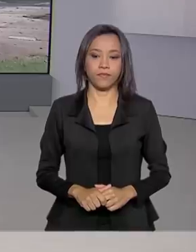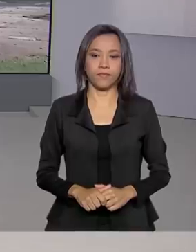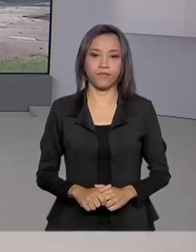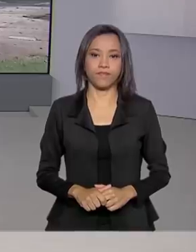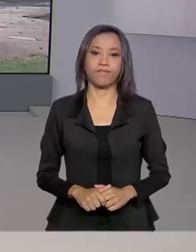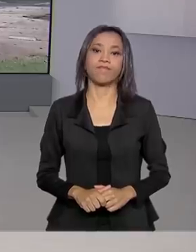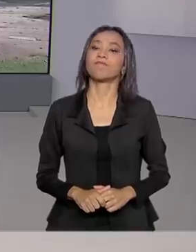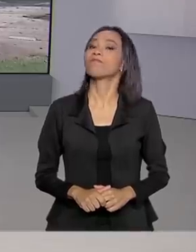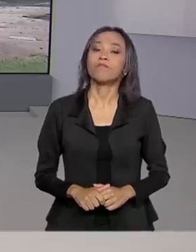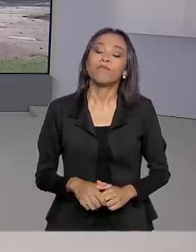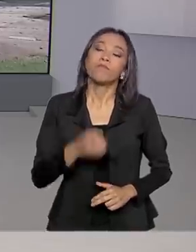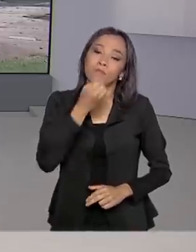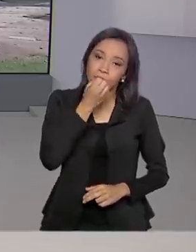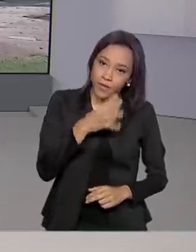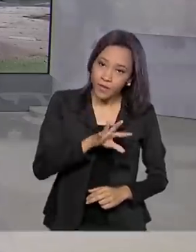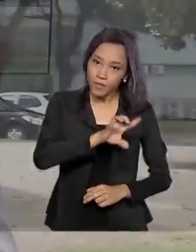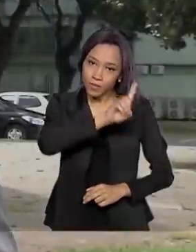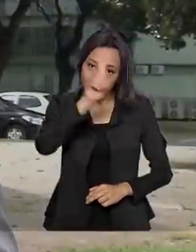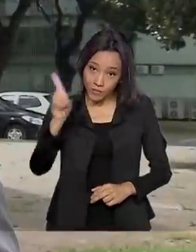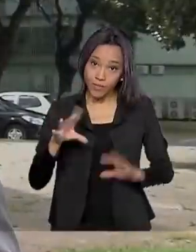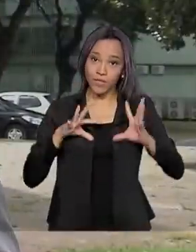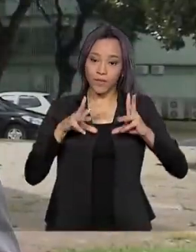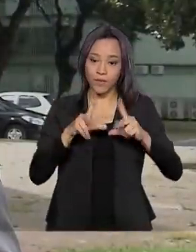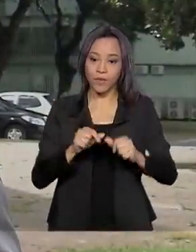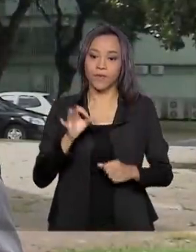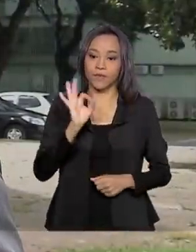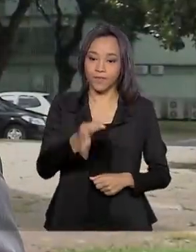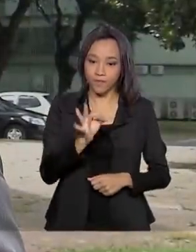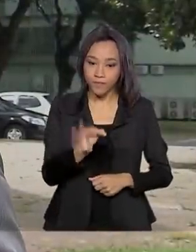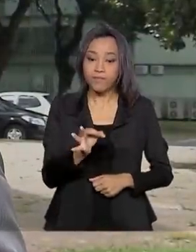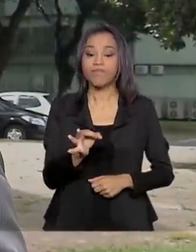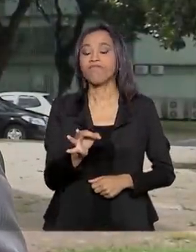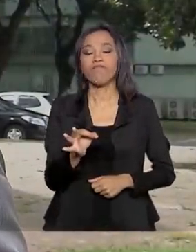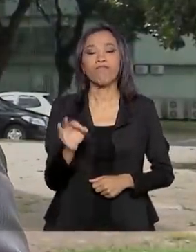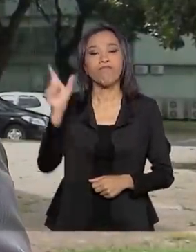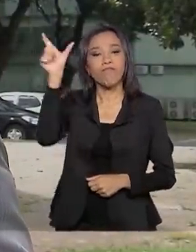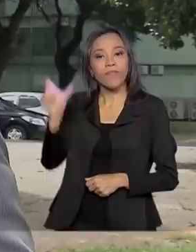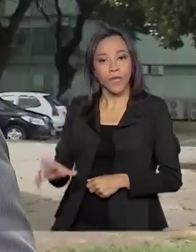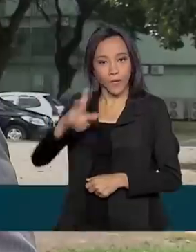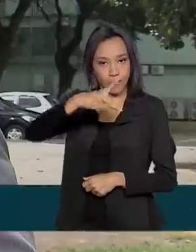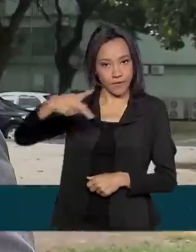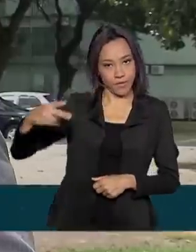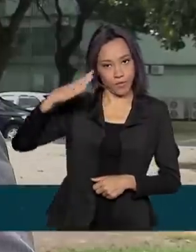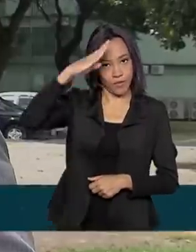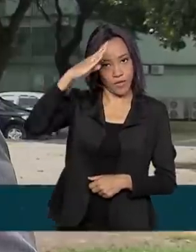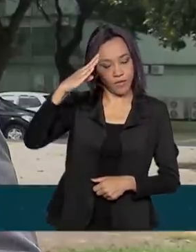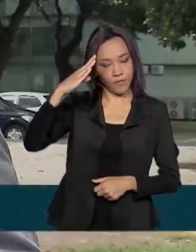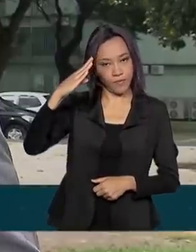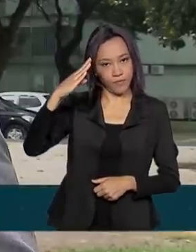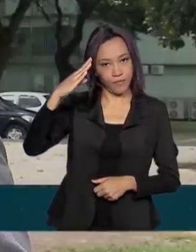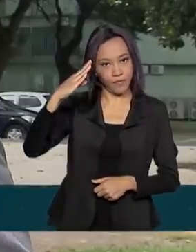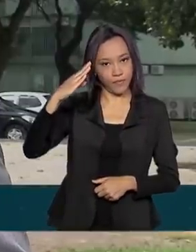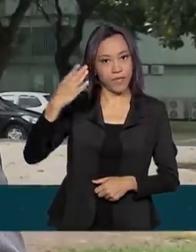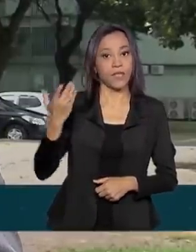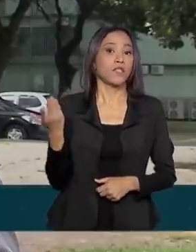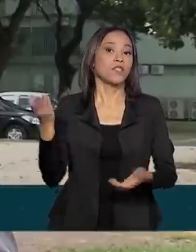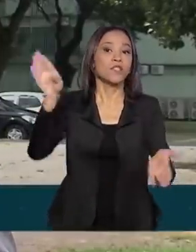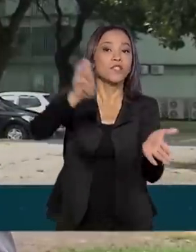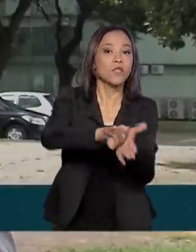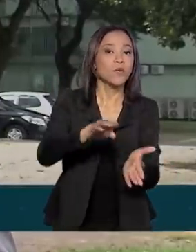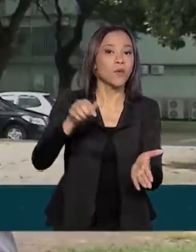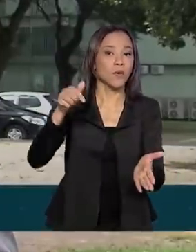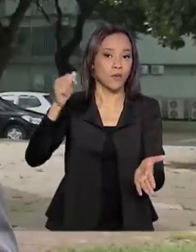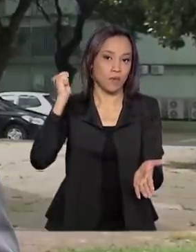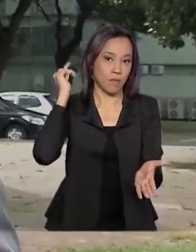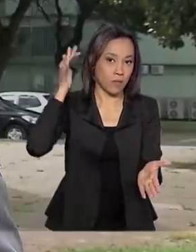Bom dia, Renata. Bom dia a todos. É isso mesmo. O presidente Jair Bolsonaro, que chegou nesta madrugada ao Brasil, depois